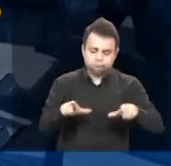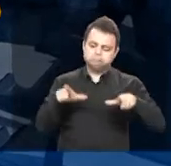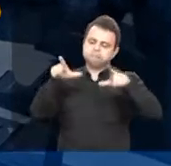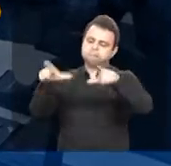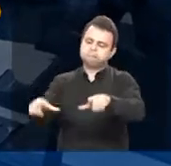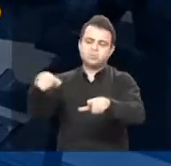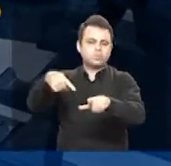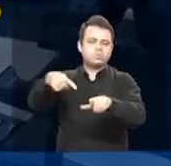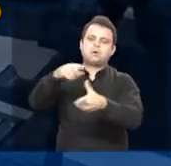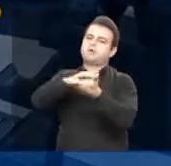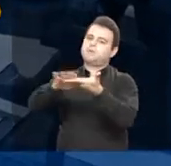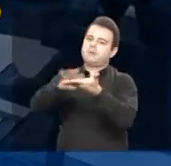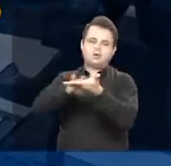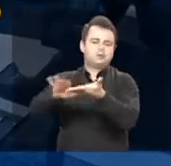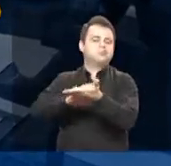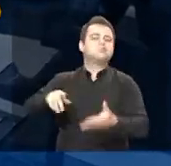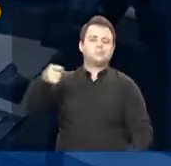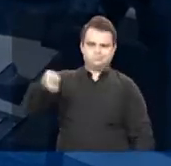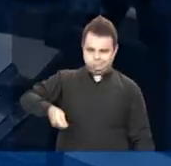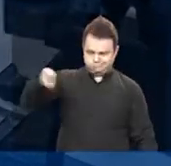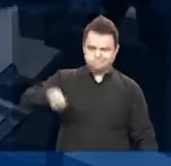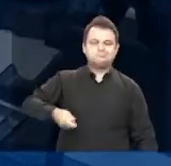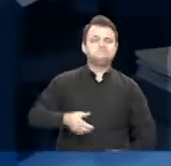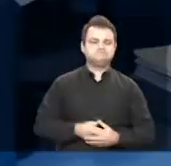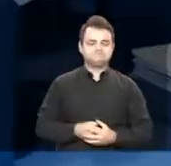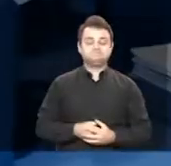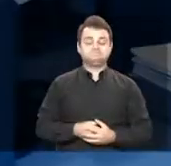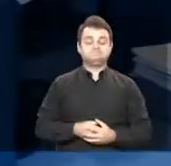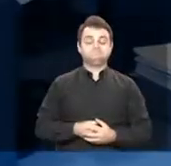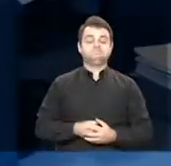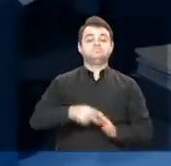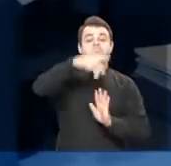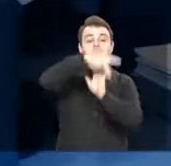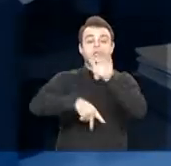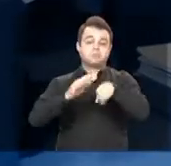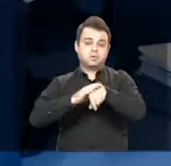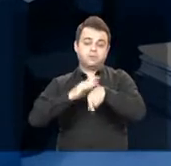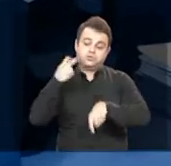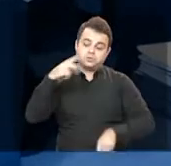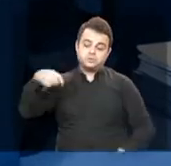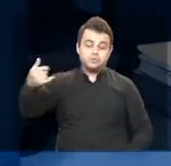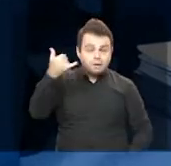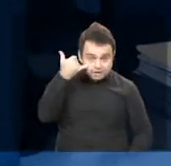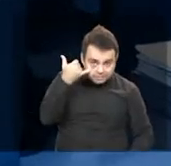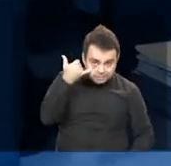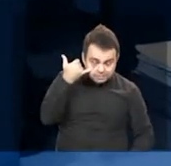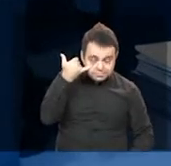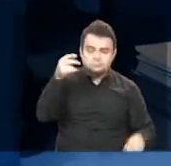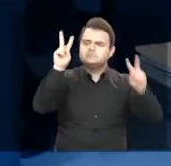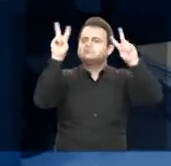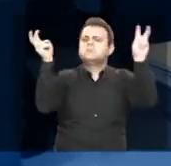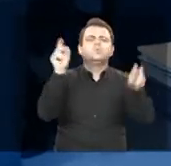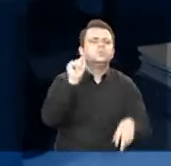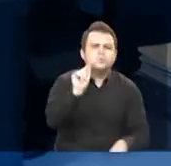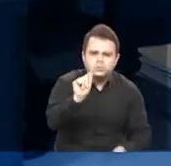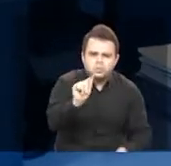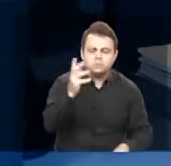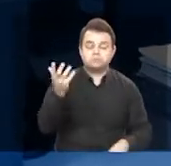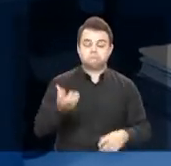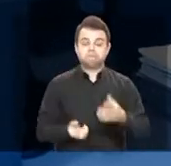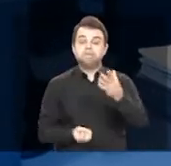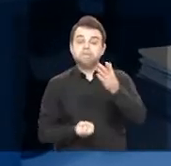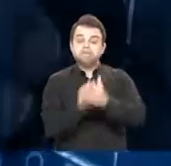de ensino médio e superior de Rio Preto. O vereador Júlio Donizete protocolou o projeto com o objetivo de implantar o